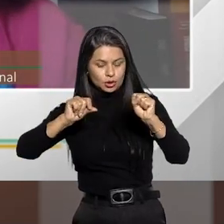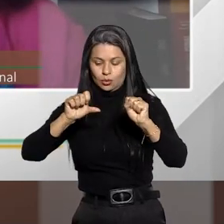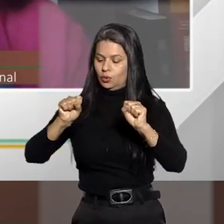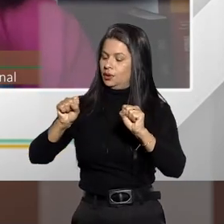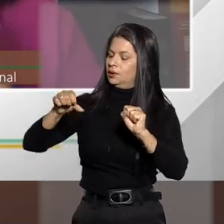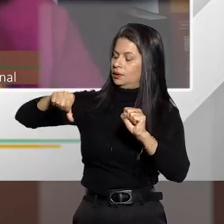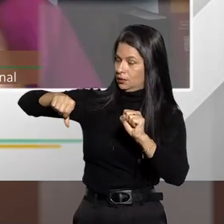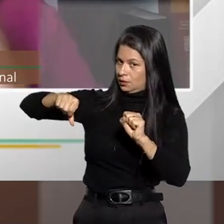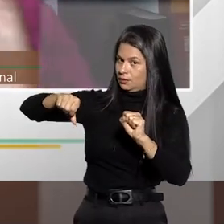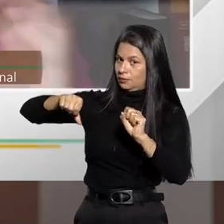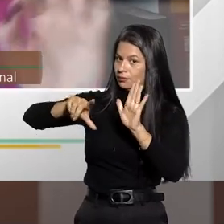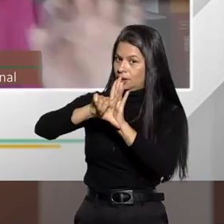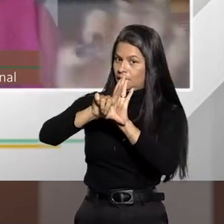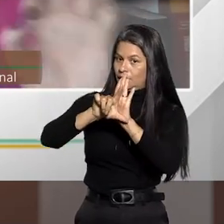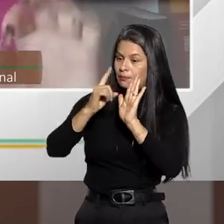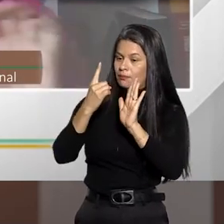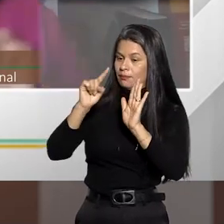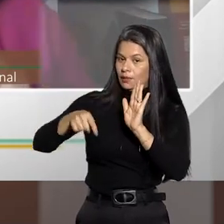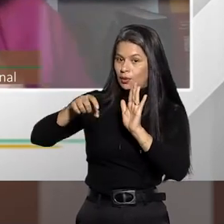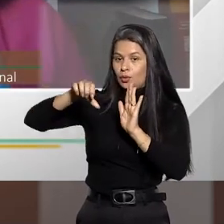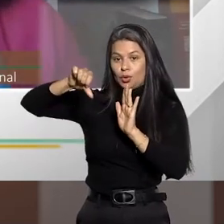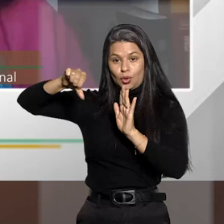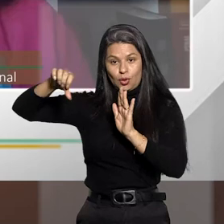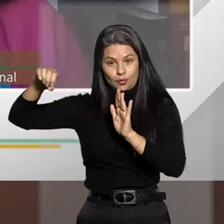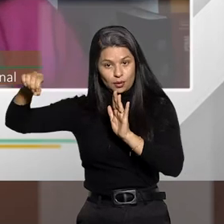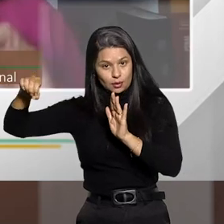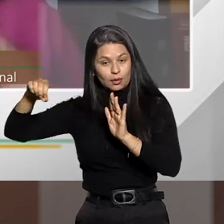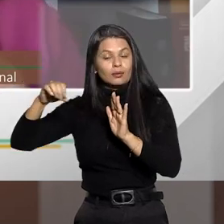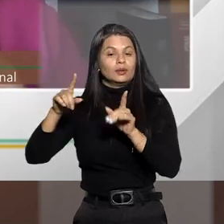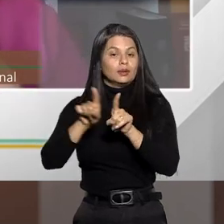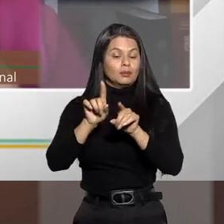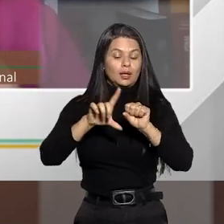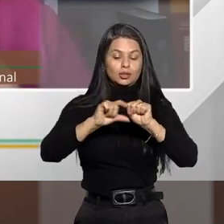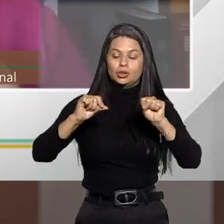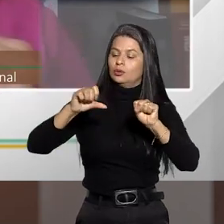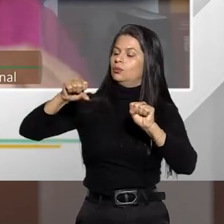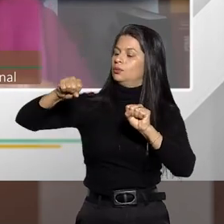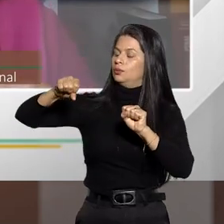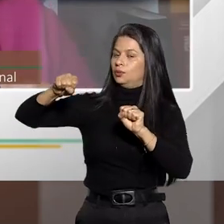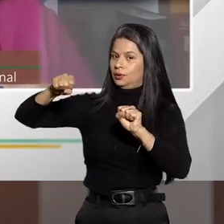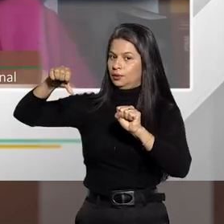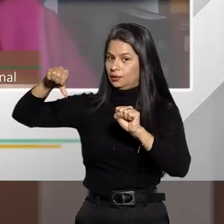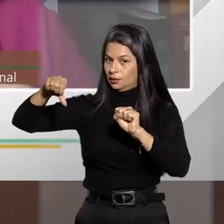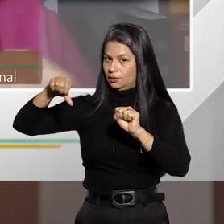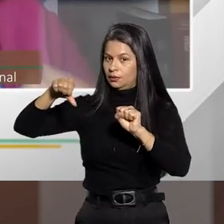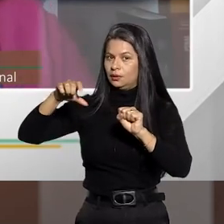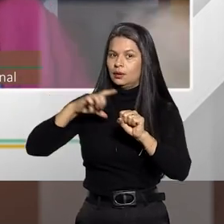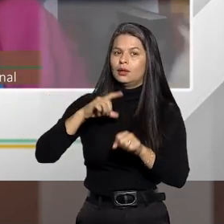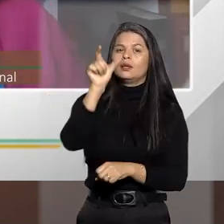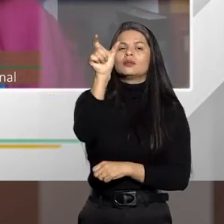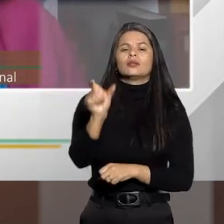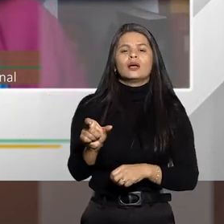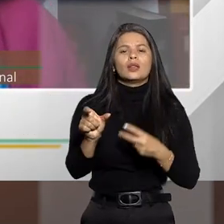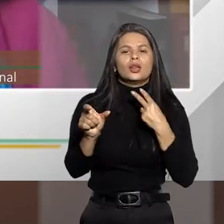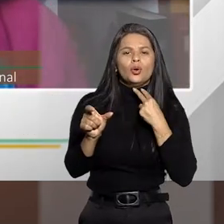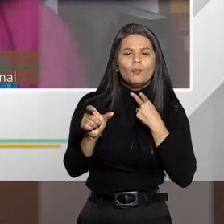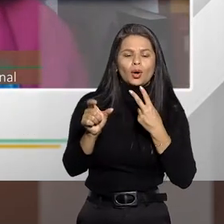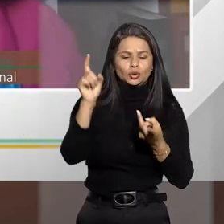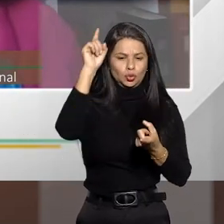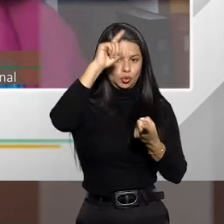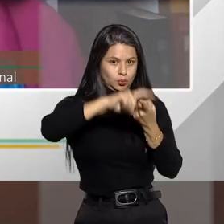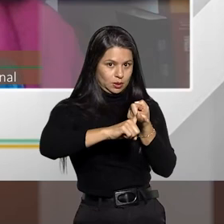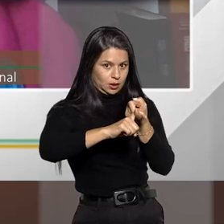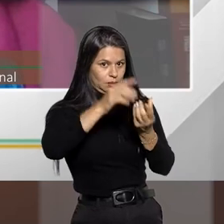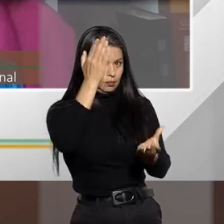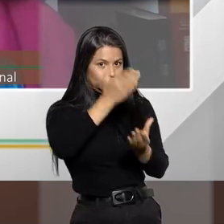.099, está especificado no artigo 89 que o indivíduo não pode receber a suspensão condicional do